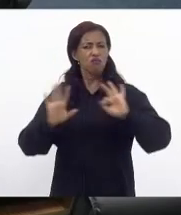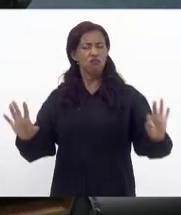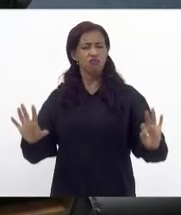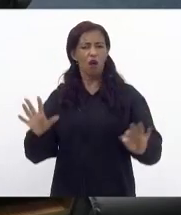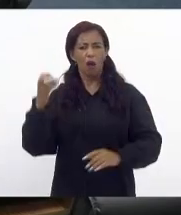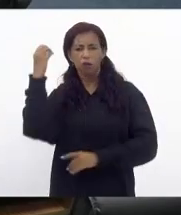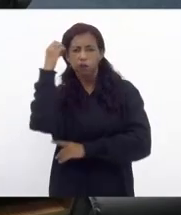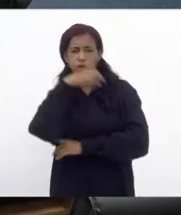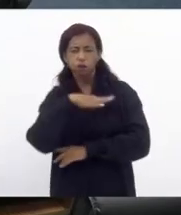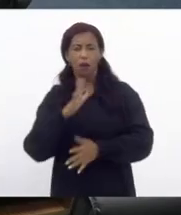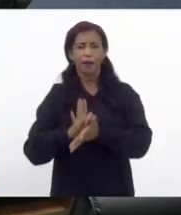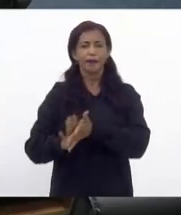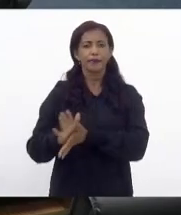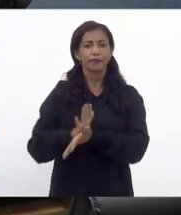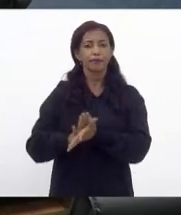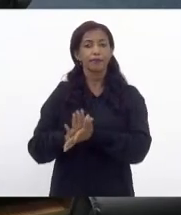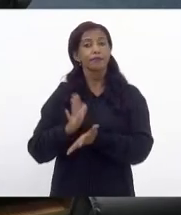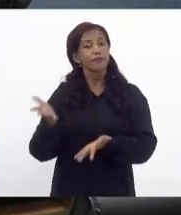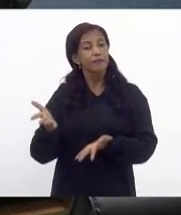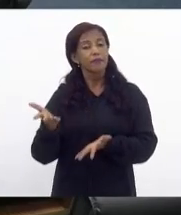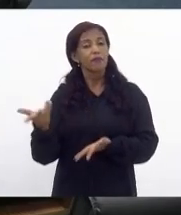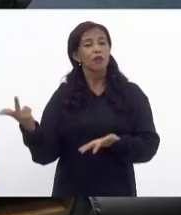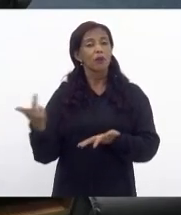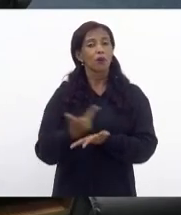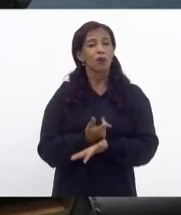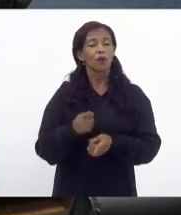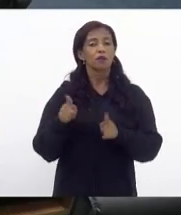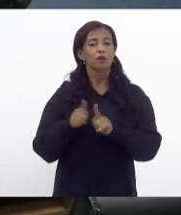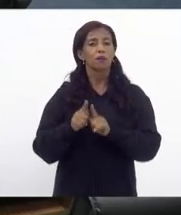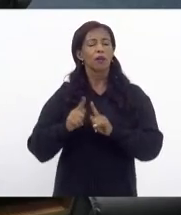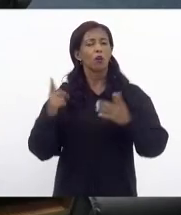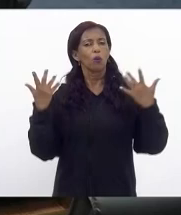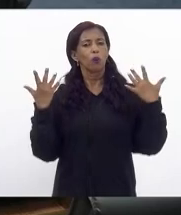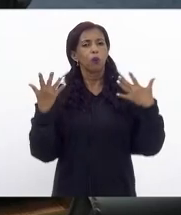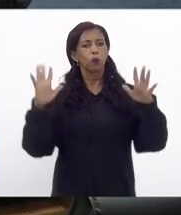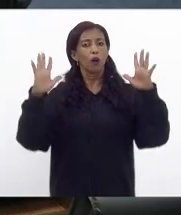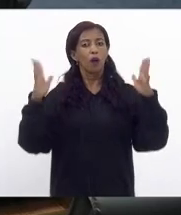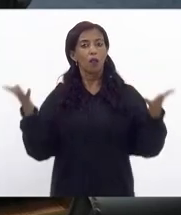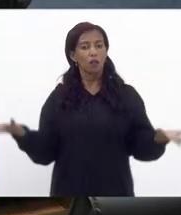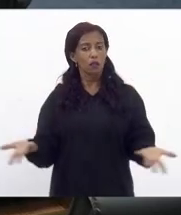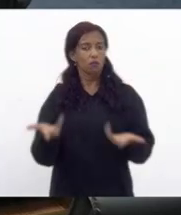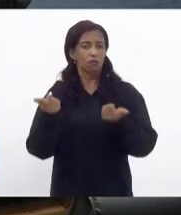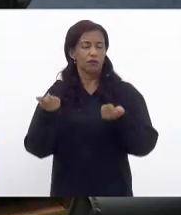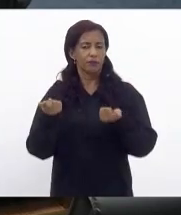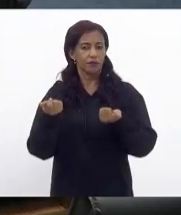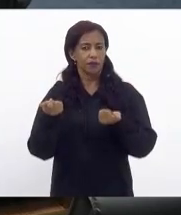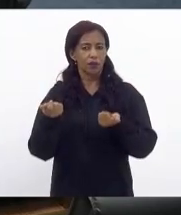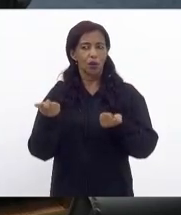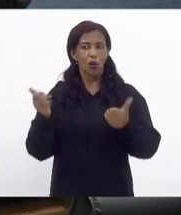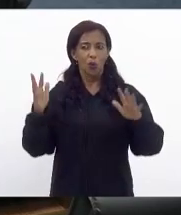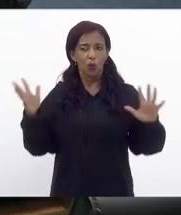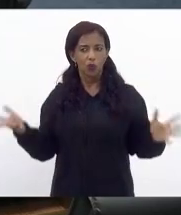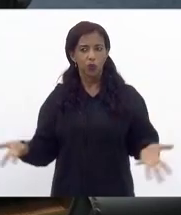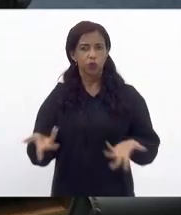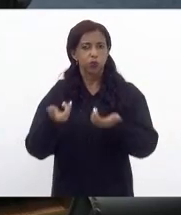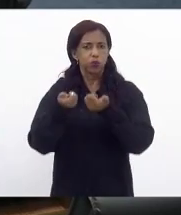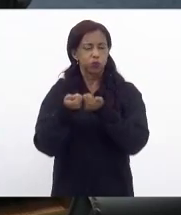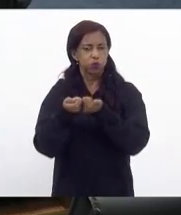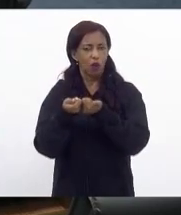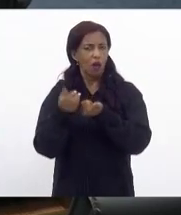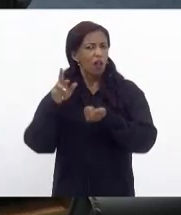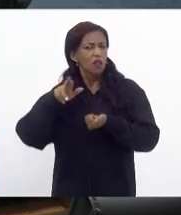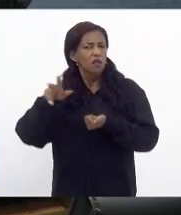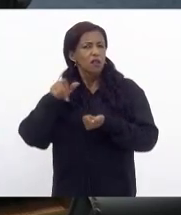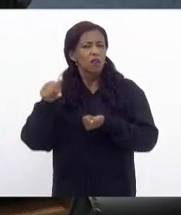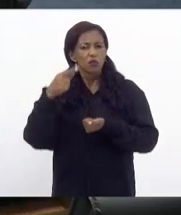agressiva e isso se faz também com comemorações desse tipo com comemorações não